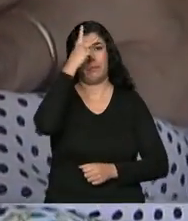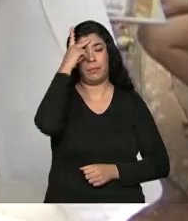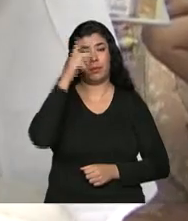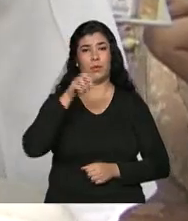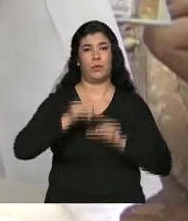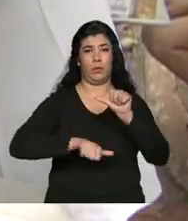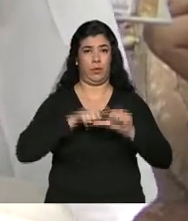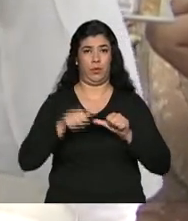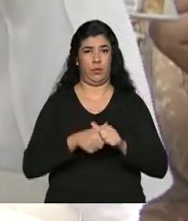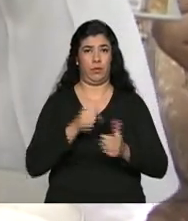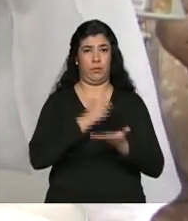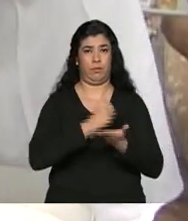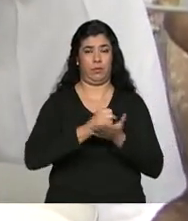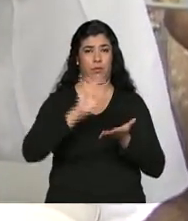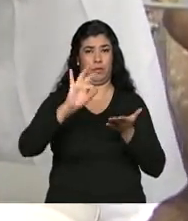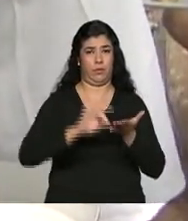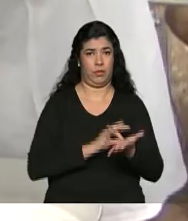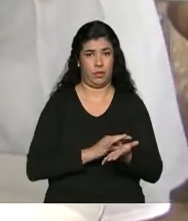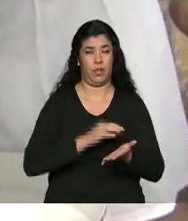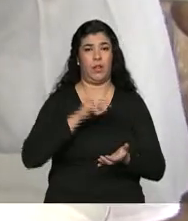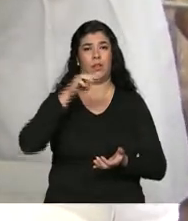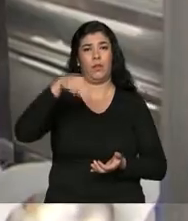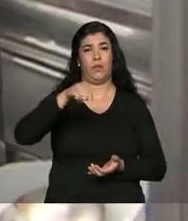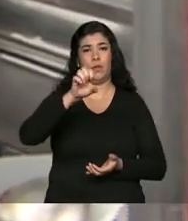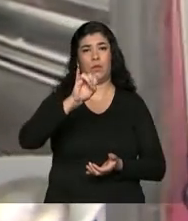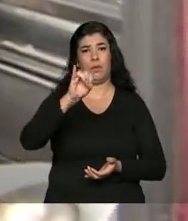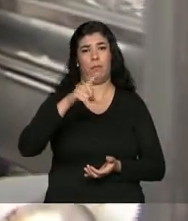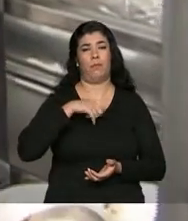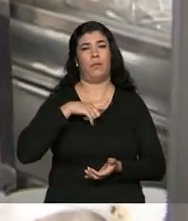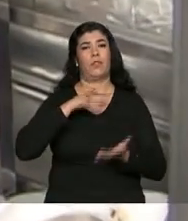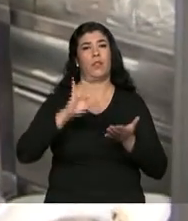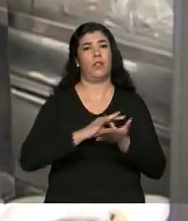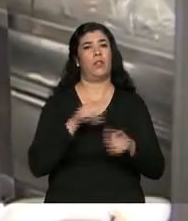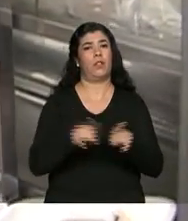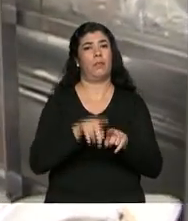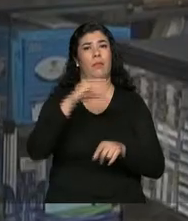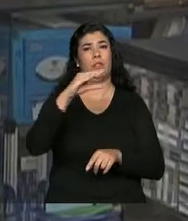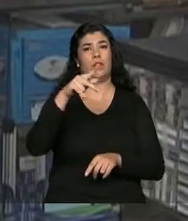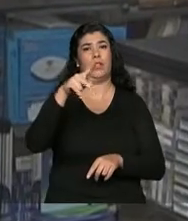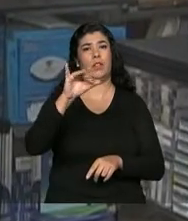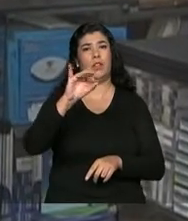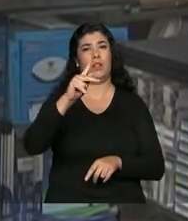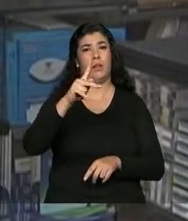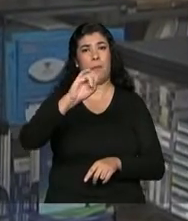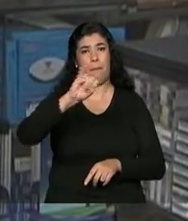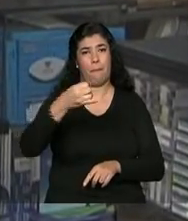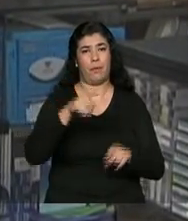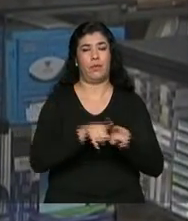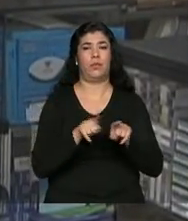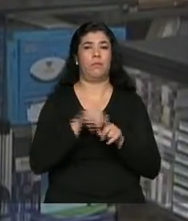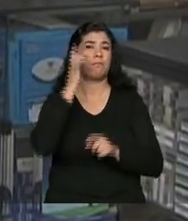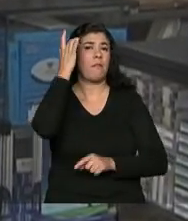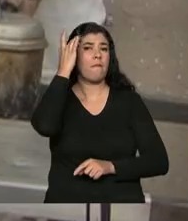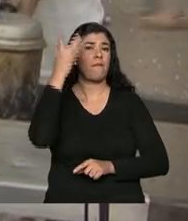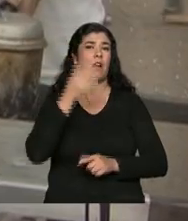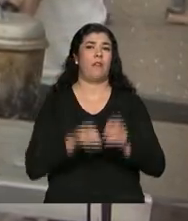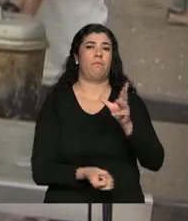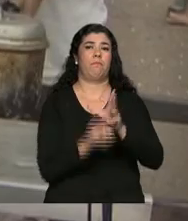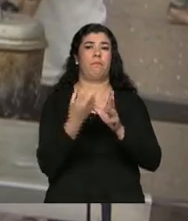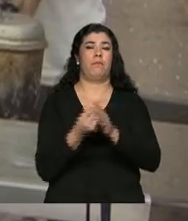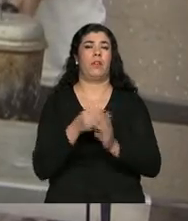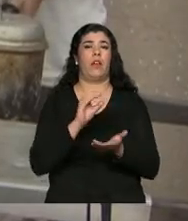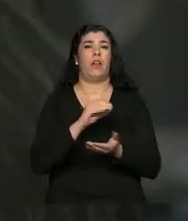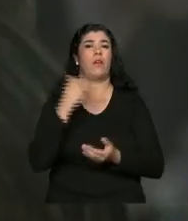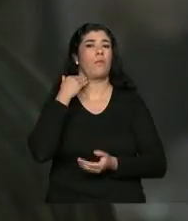microempreendedor tem registro no Cadastro Nacional de Pessoas Jurídicas, o CNPJ, o que facilita a abertura de